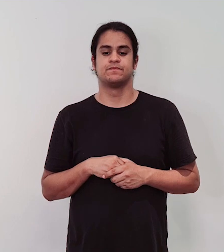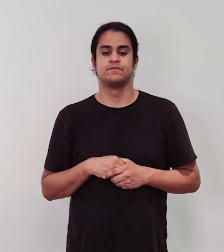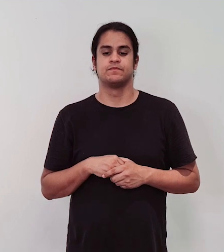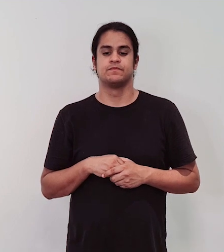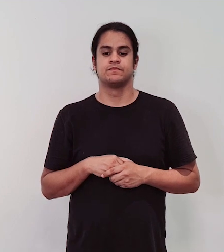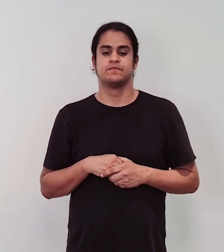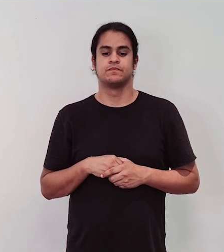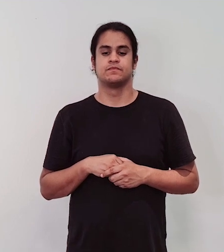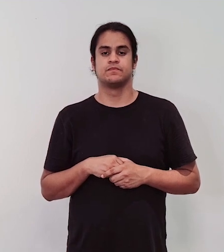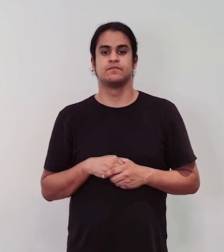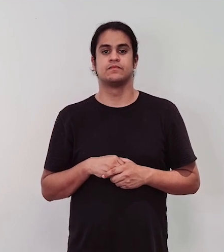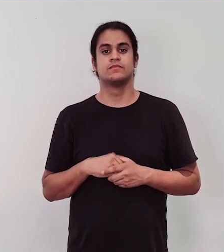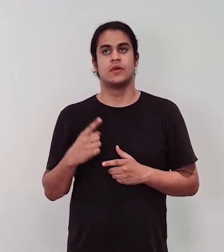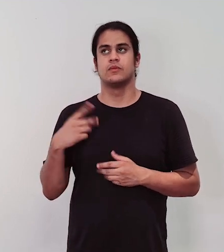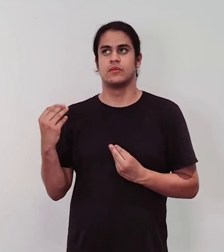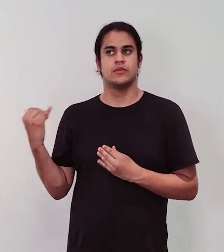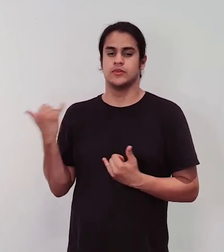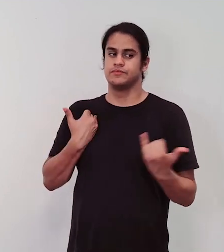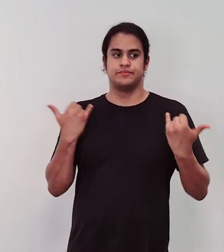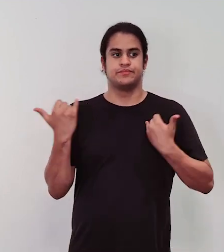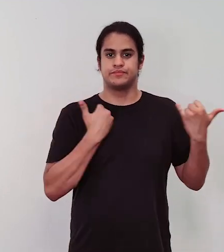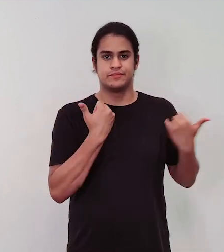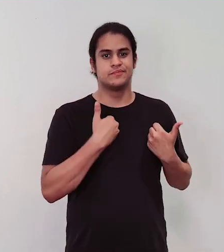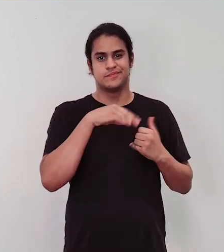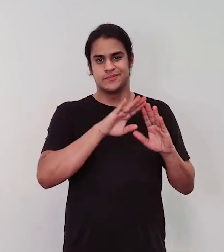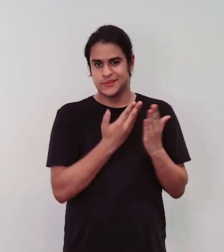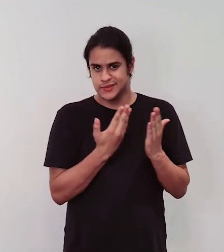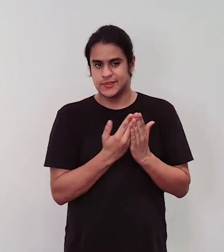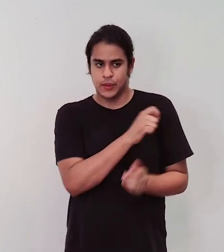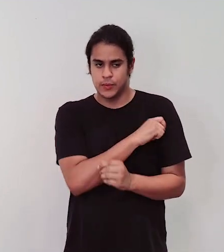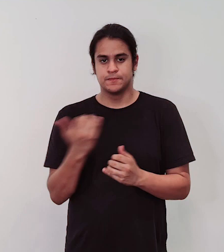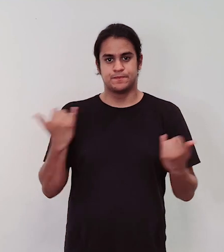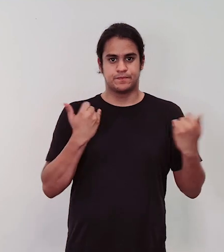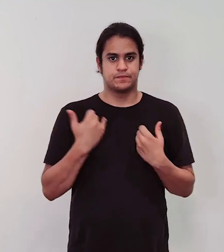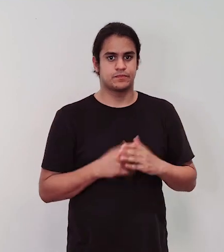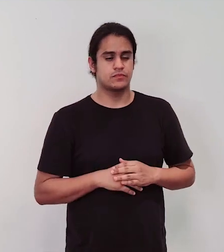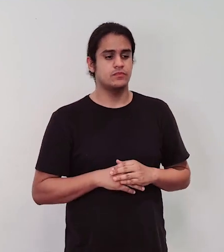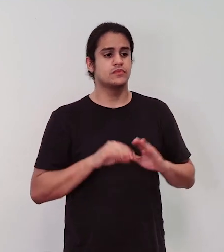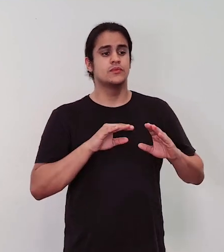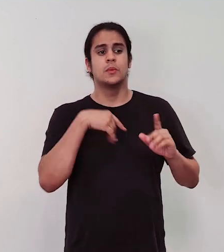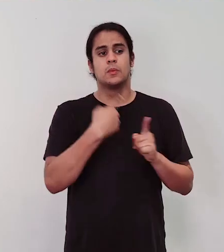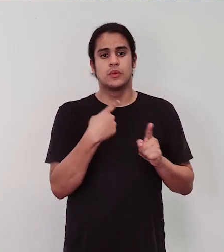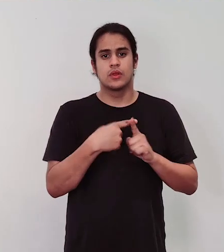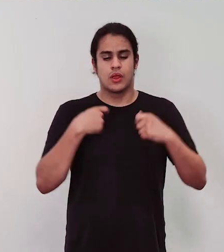isso é uma coisa que eu ouço bastante dos estudantes, porquê usamos o uniforme